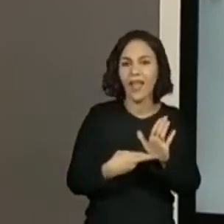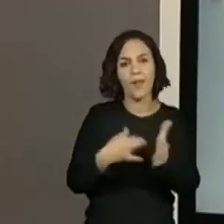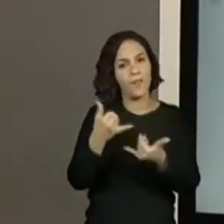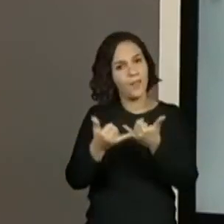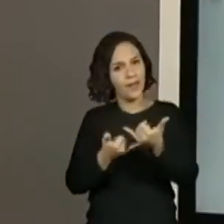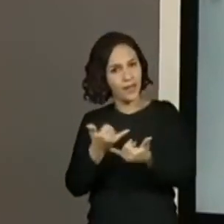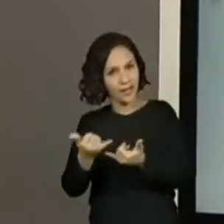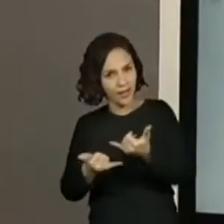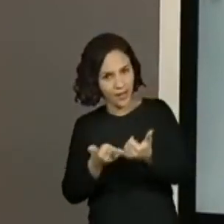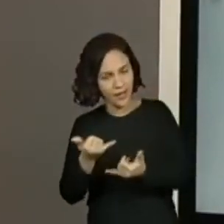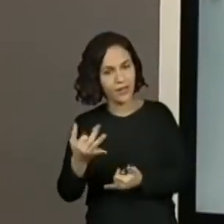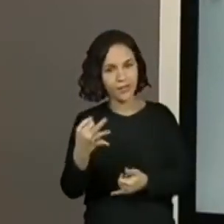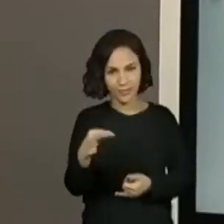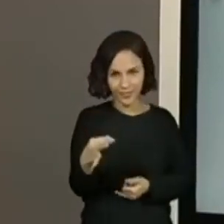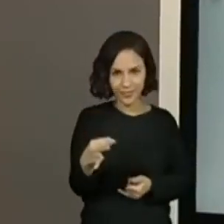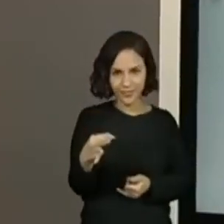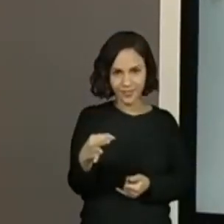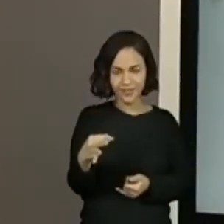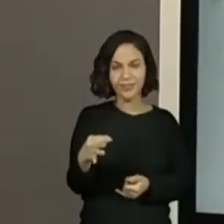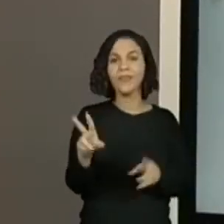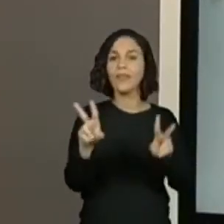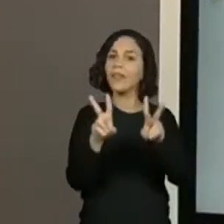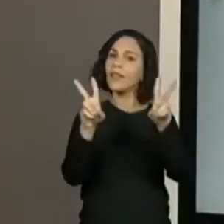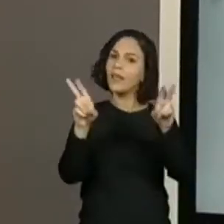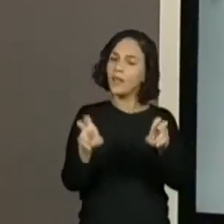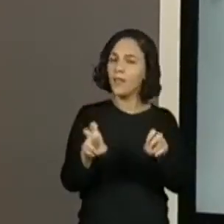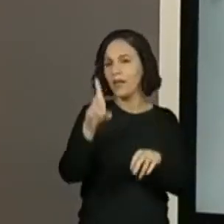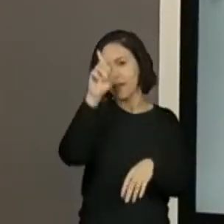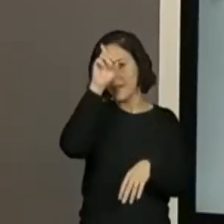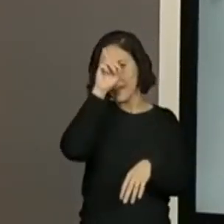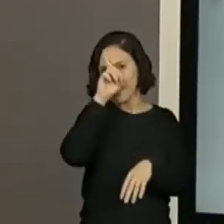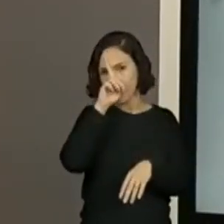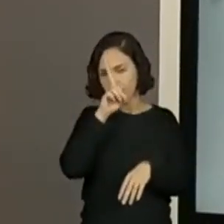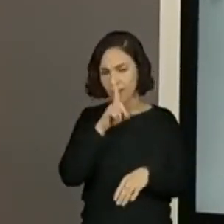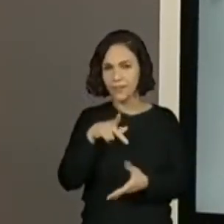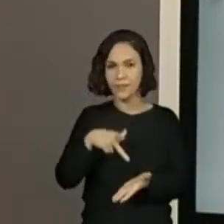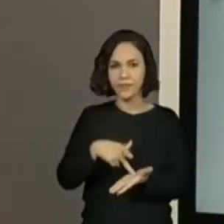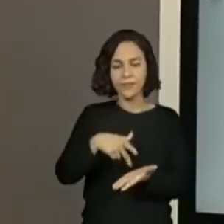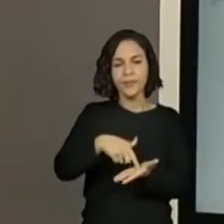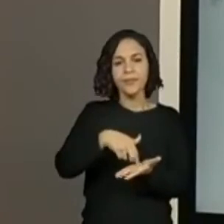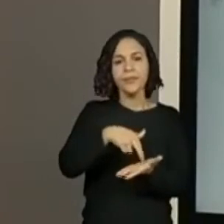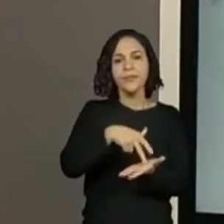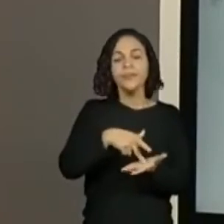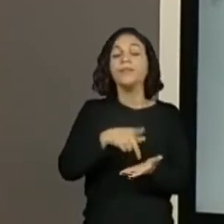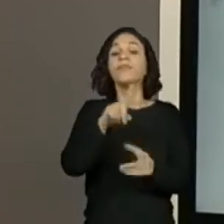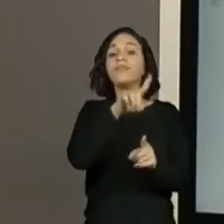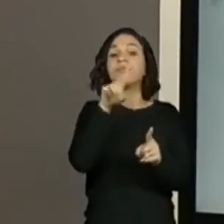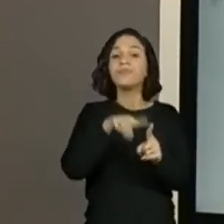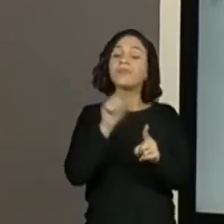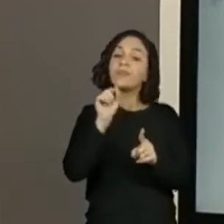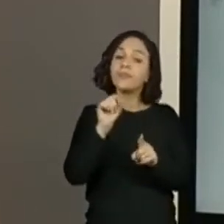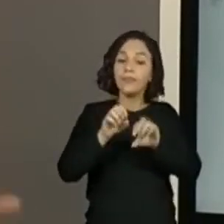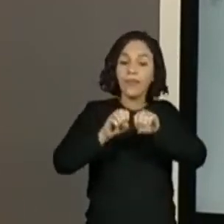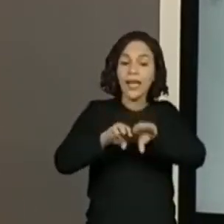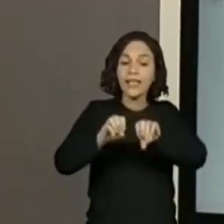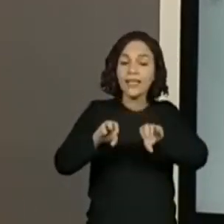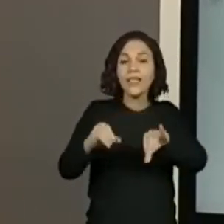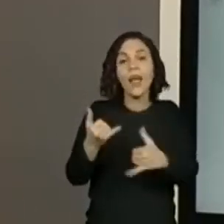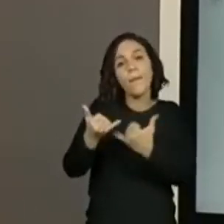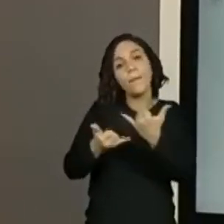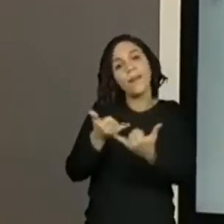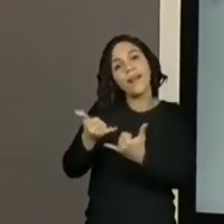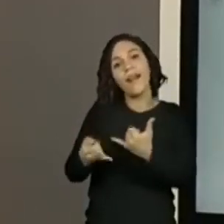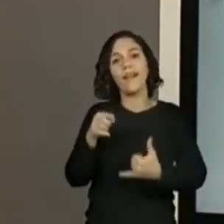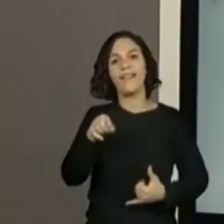brincadeira, né? Com o tema amarelinha. E a finalidade desse texto é ensinar a brincar de